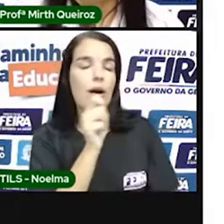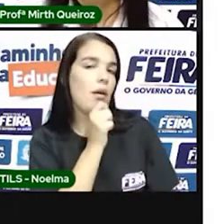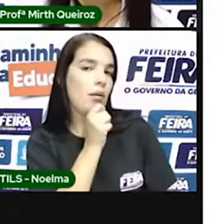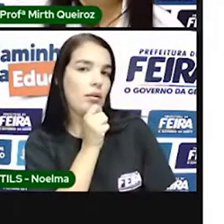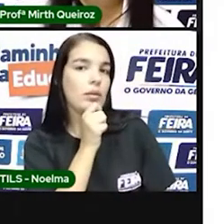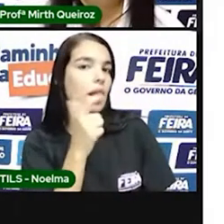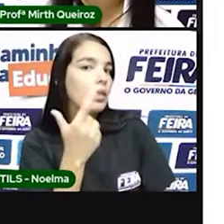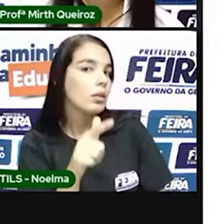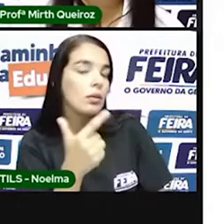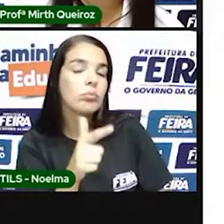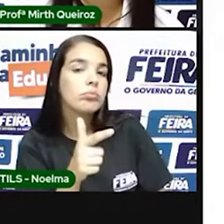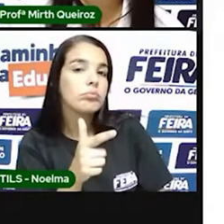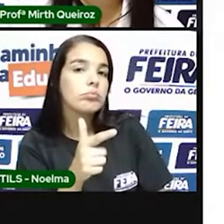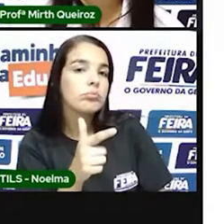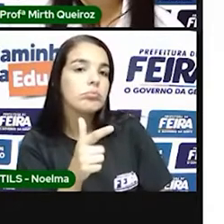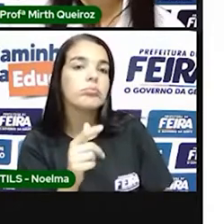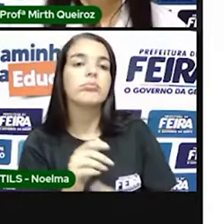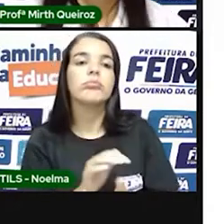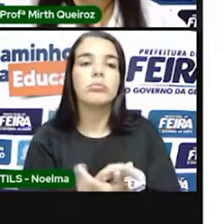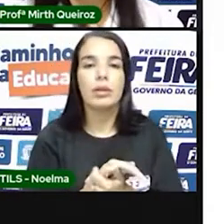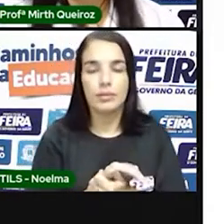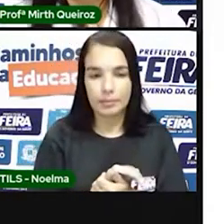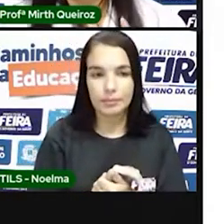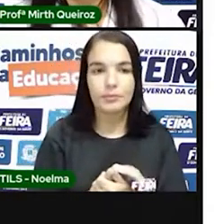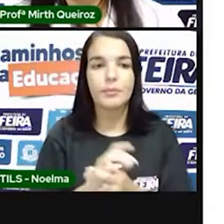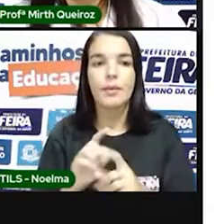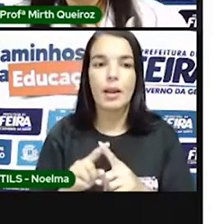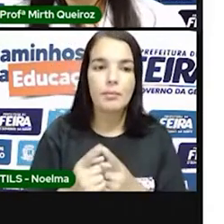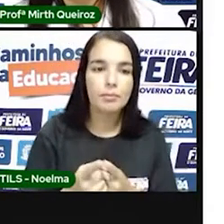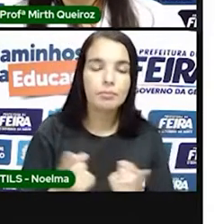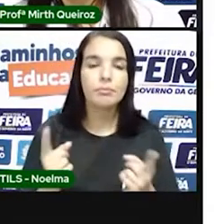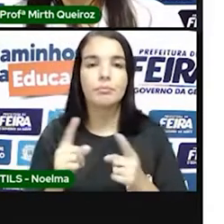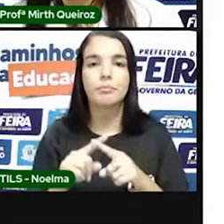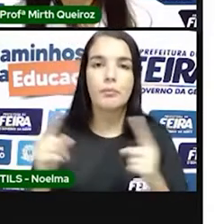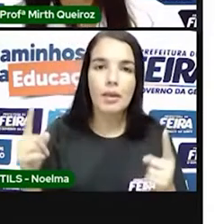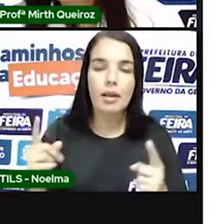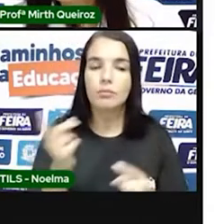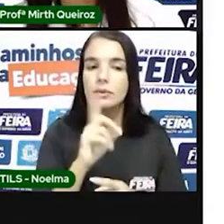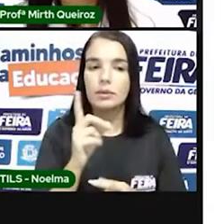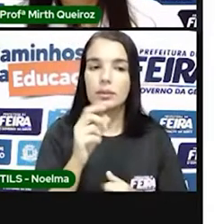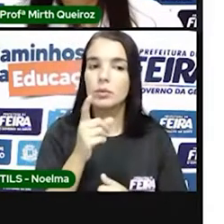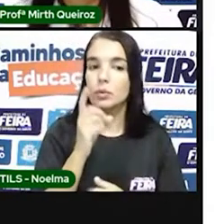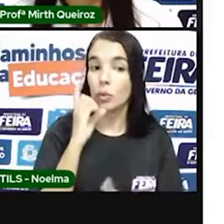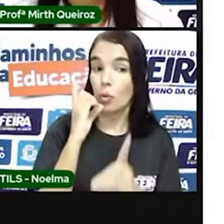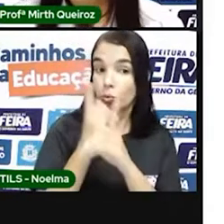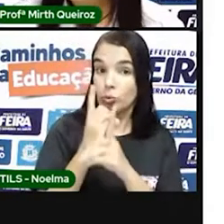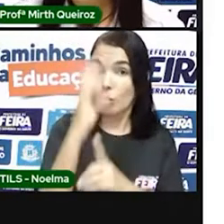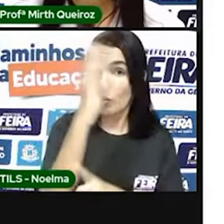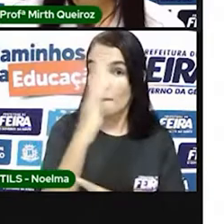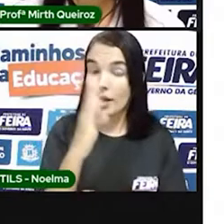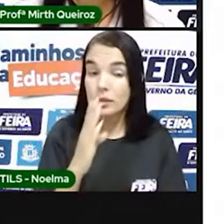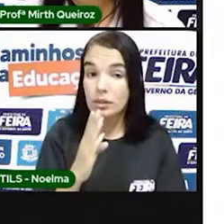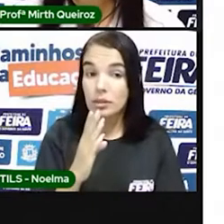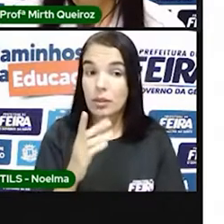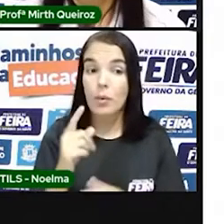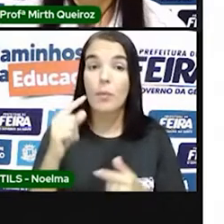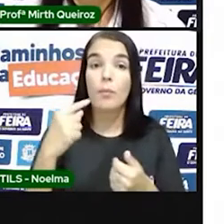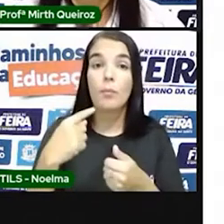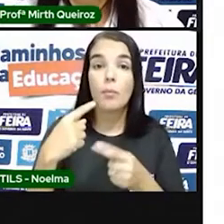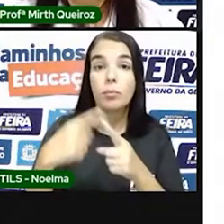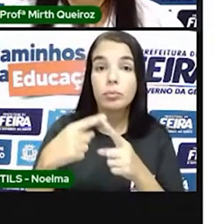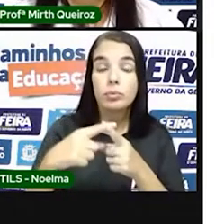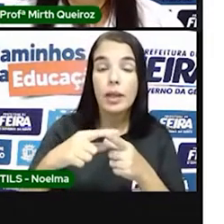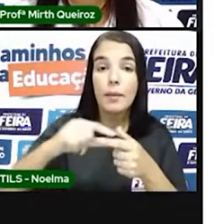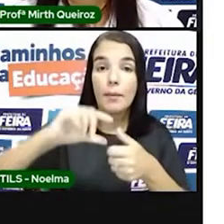encontraram a América, mas ainda não tinham encontrado o Brasil, que é um país